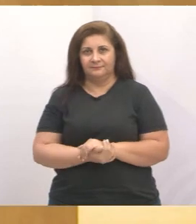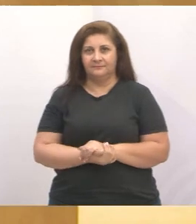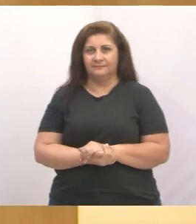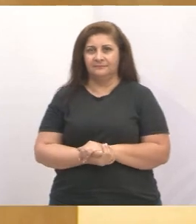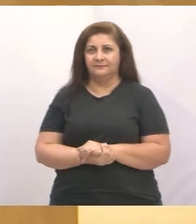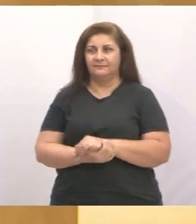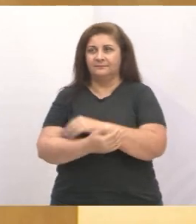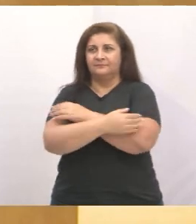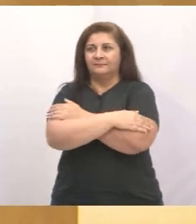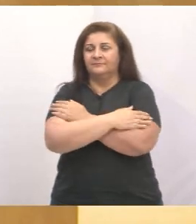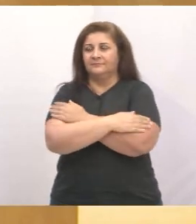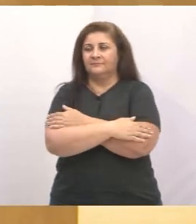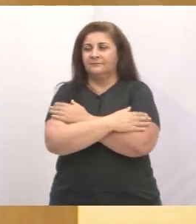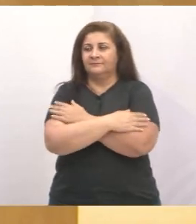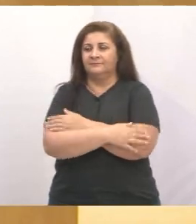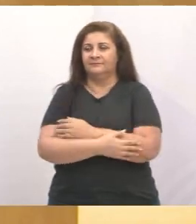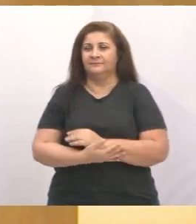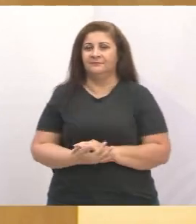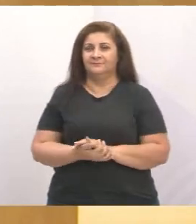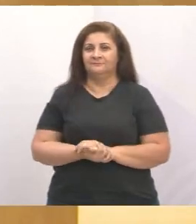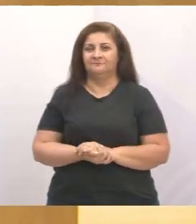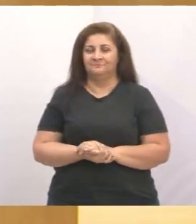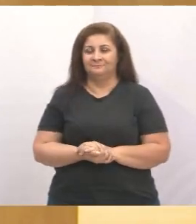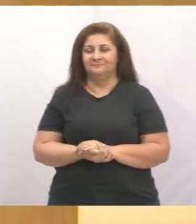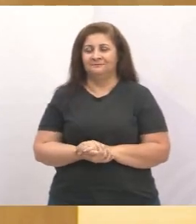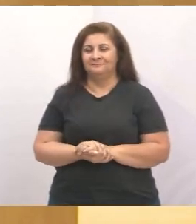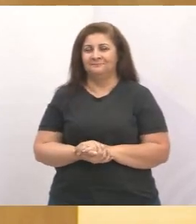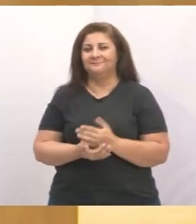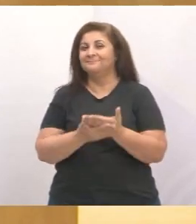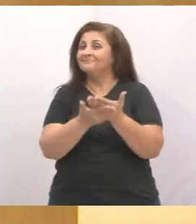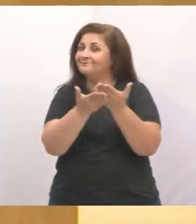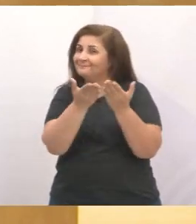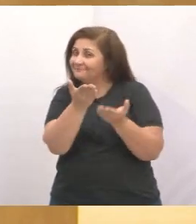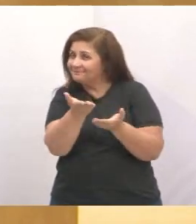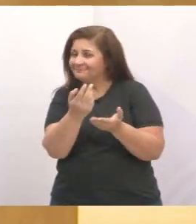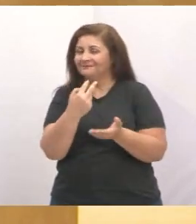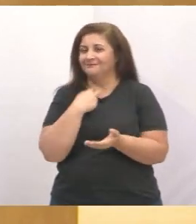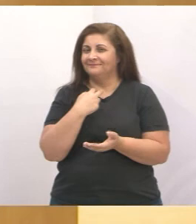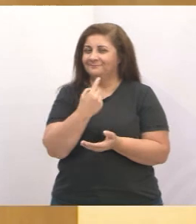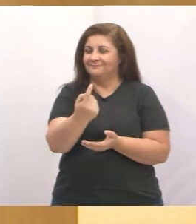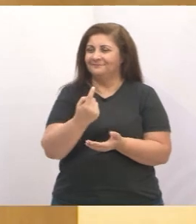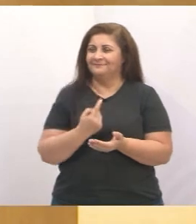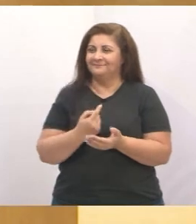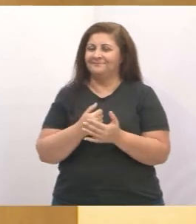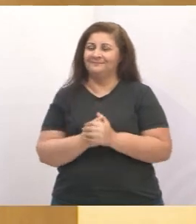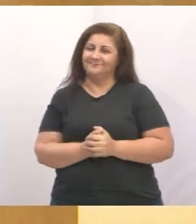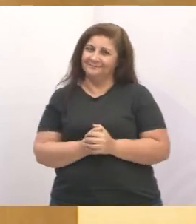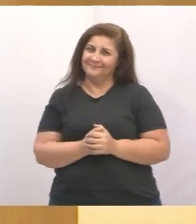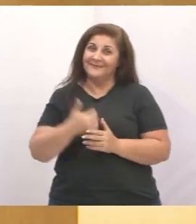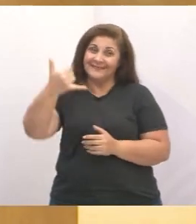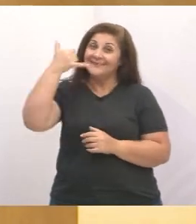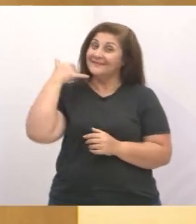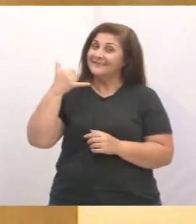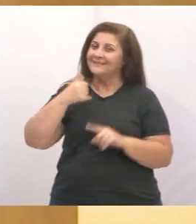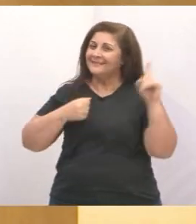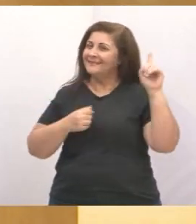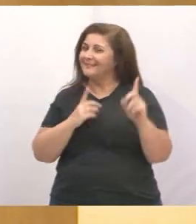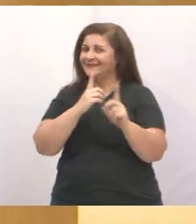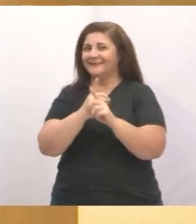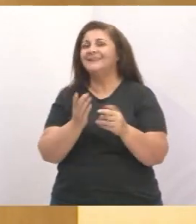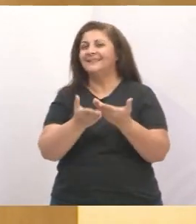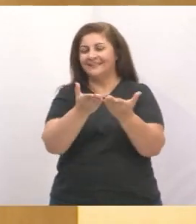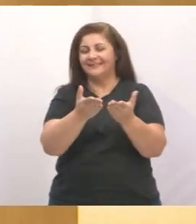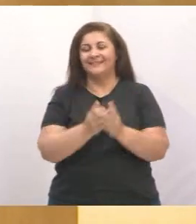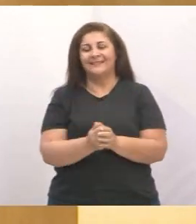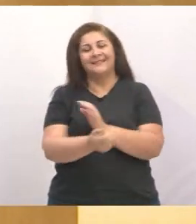Um grande abraço a todos vocês. Como eu sempre falo, você que não pode vir até mim, me ligue que eu irei até você, tá?